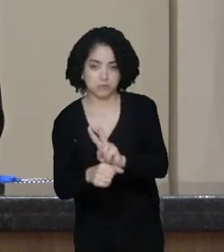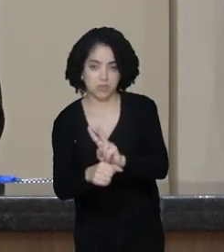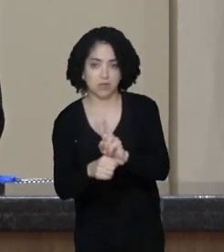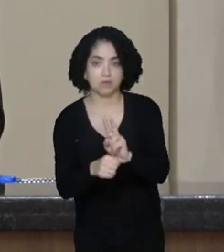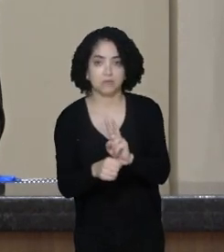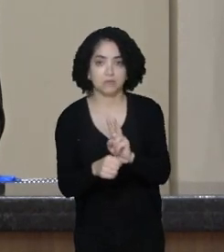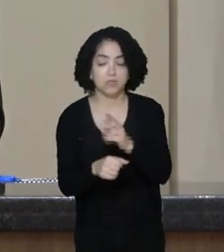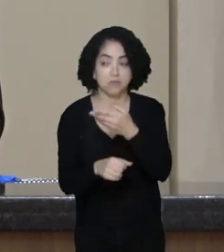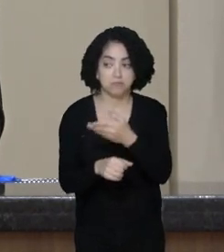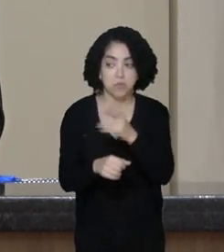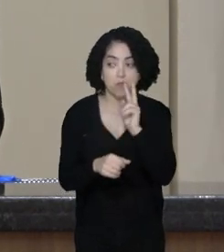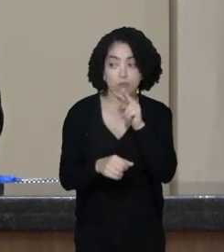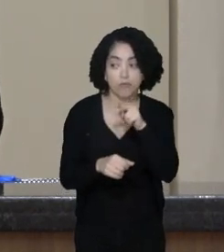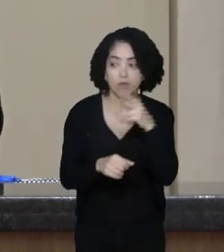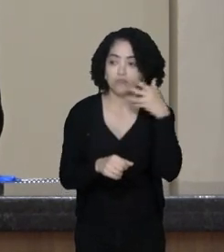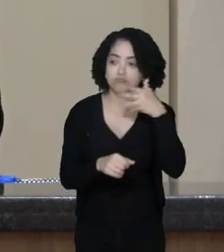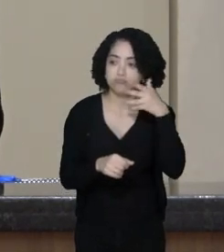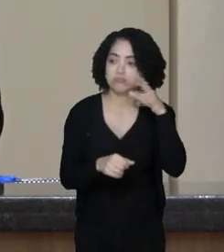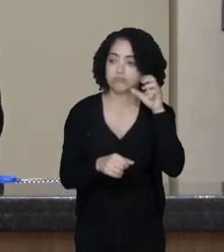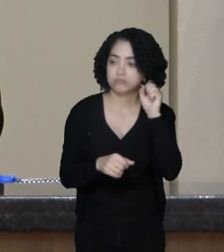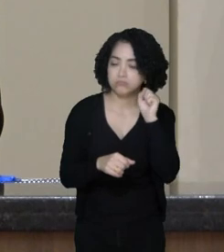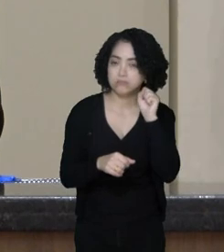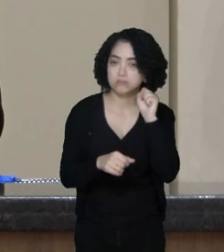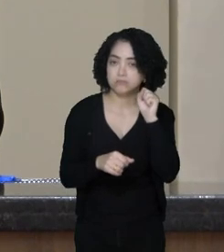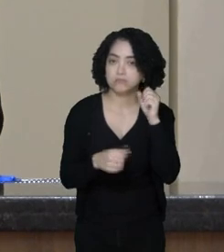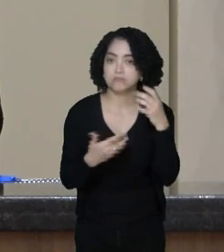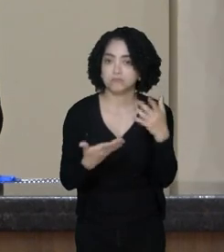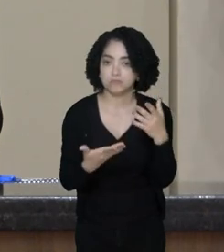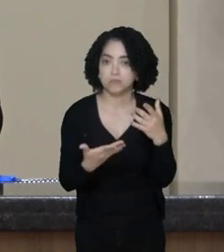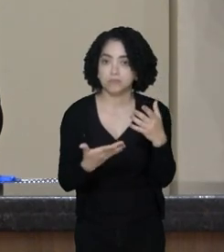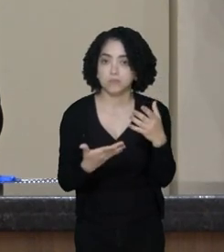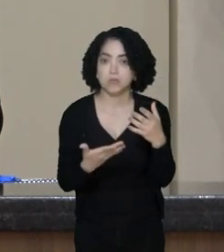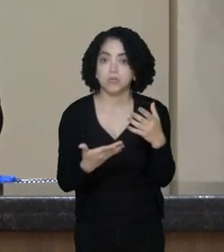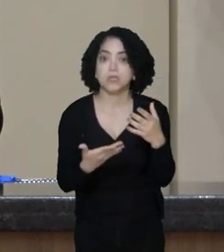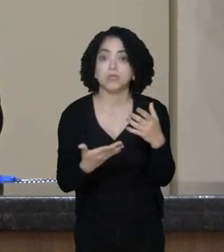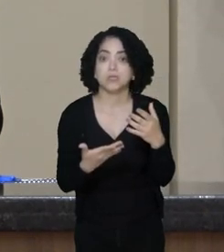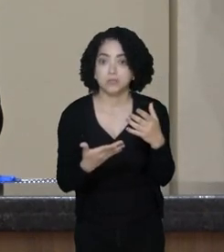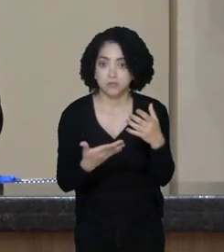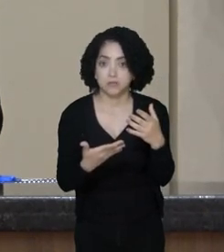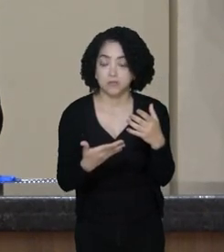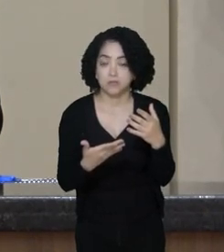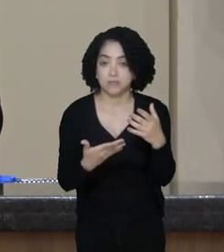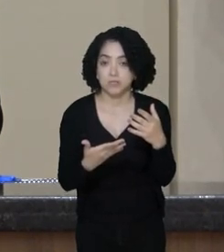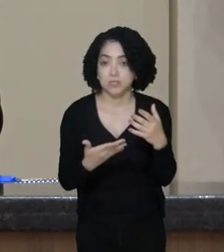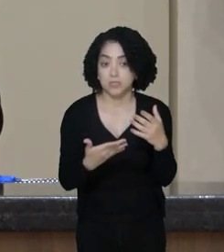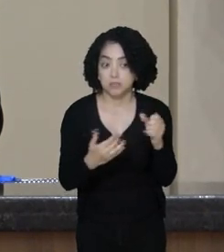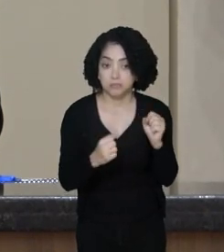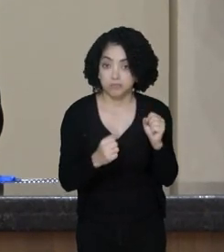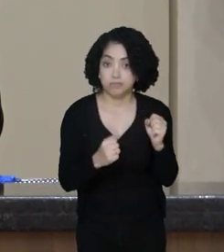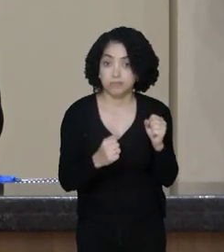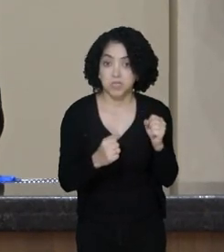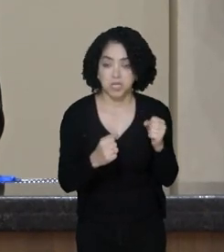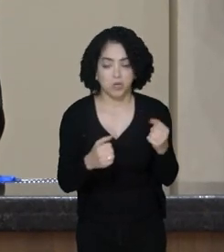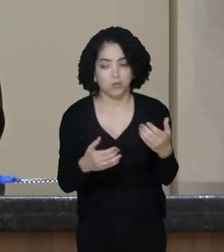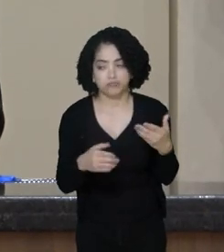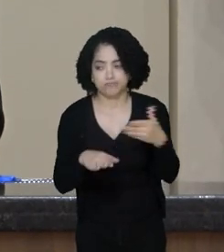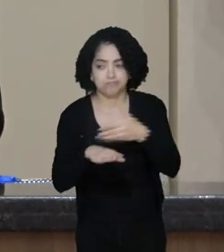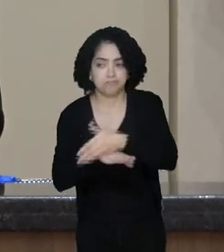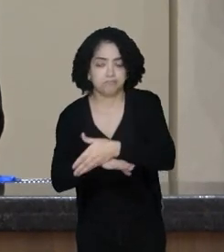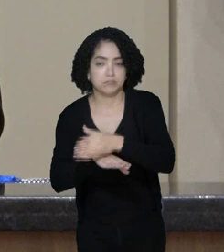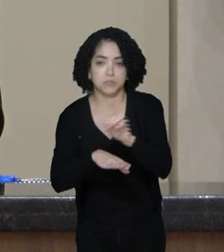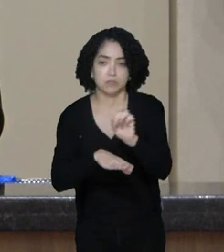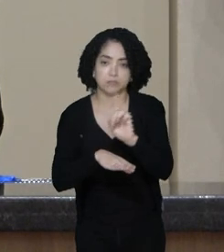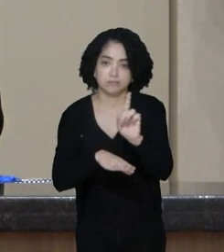sua de alguém forte do governo que tem tudo para assumir, eu já não entro no processo.